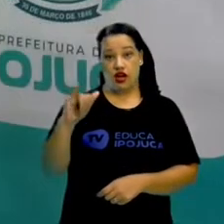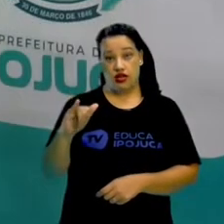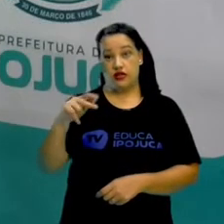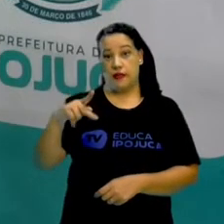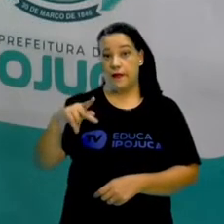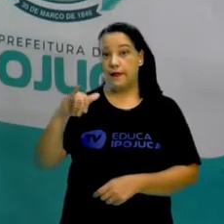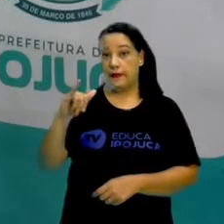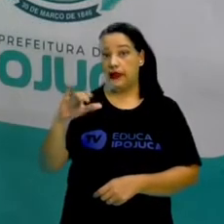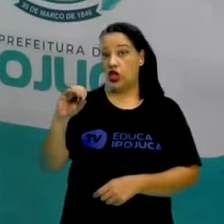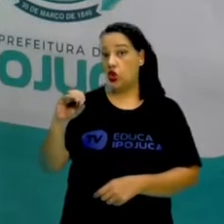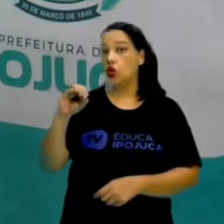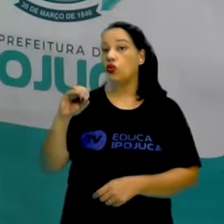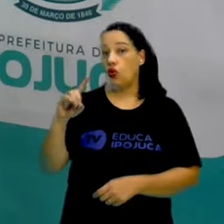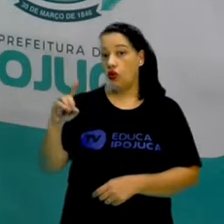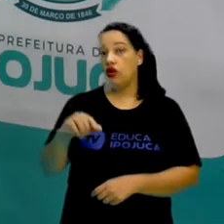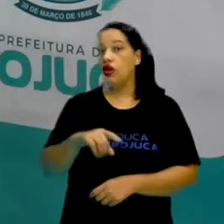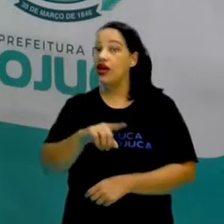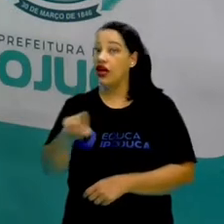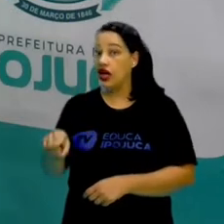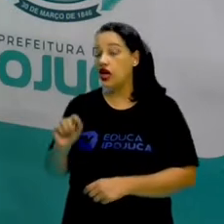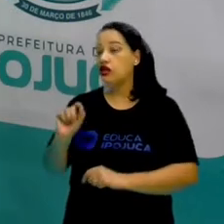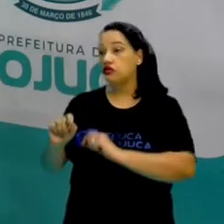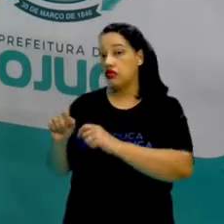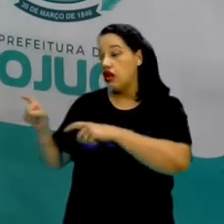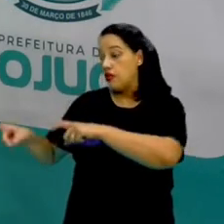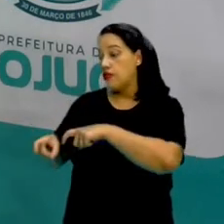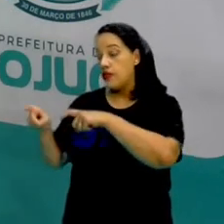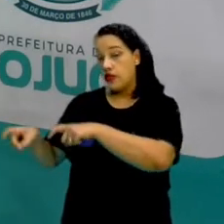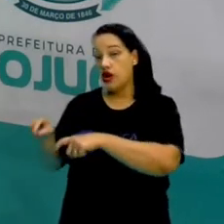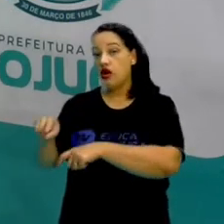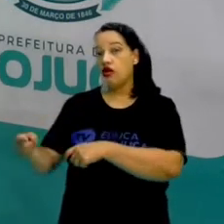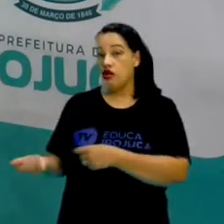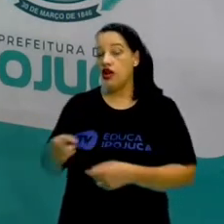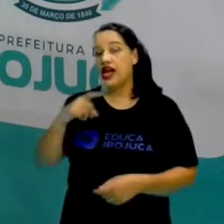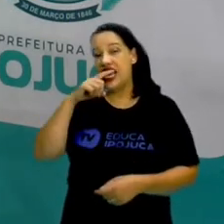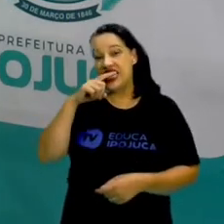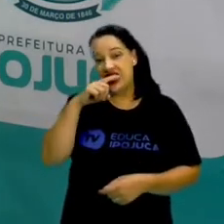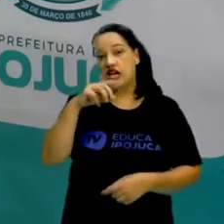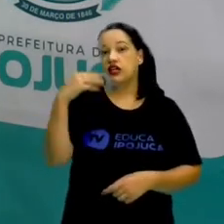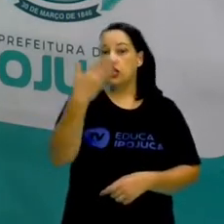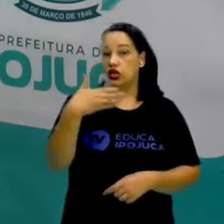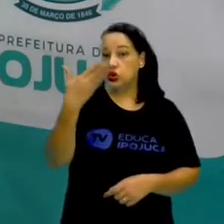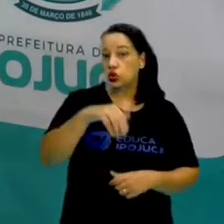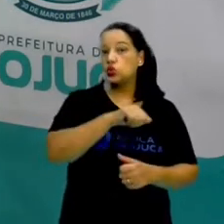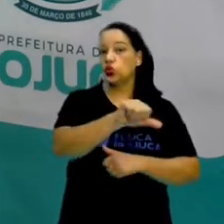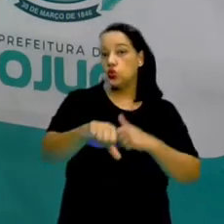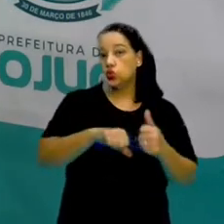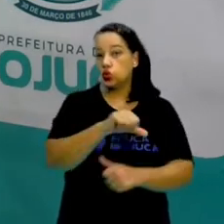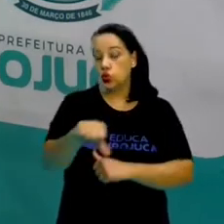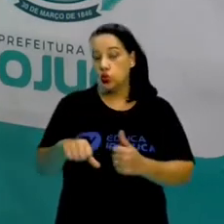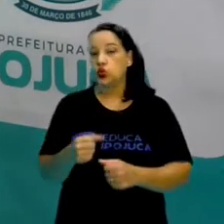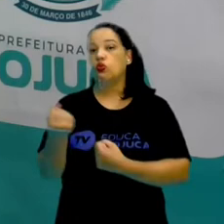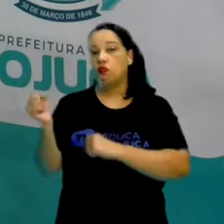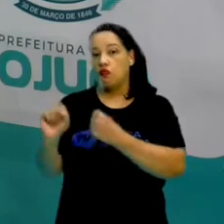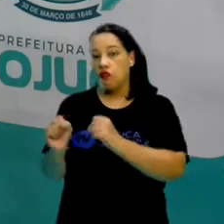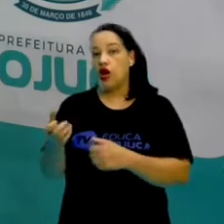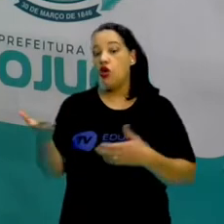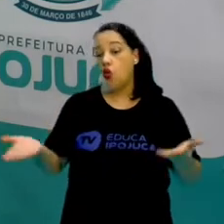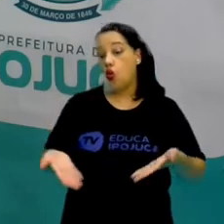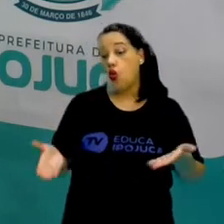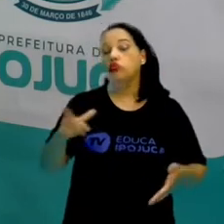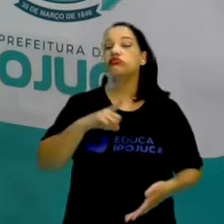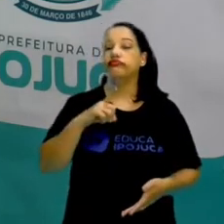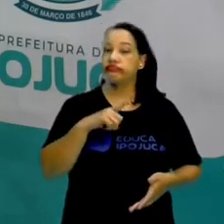que são resquícios dessa produção açucareira, tá certo? E que inclusive, Ipojuca até hoje, ainda tem